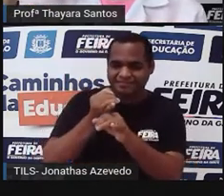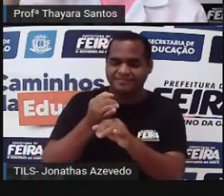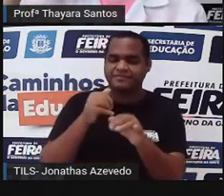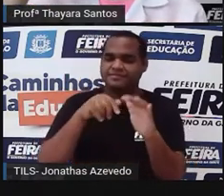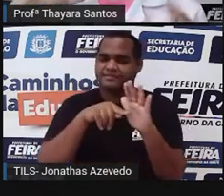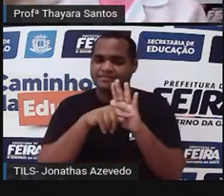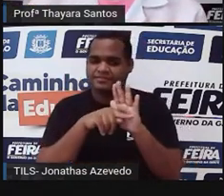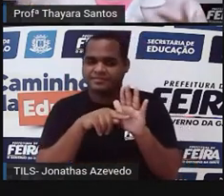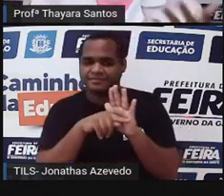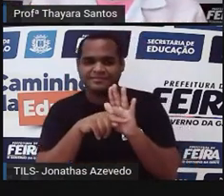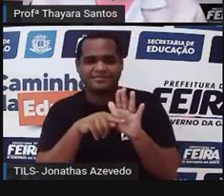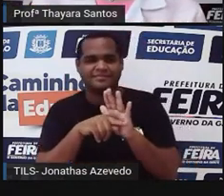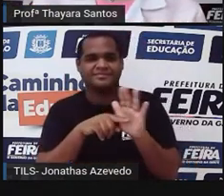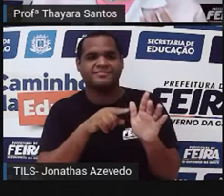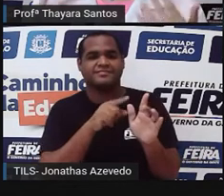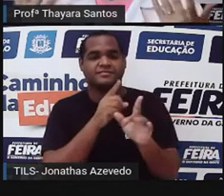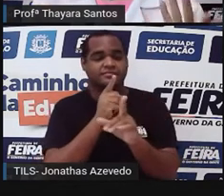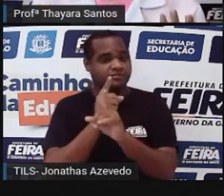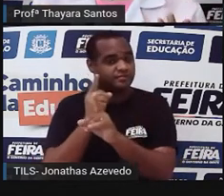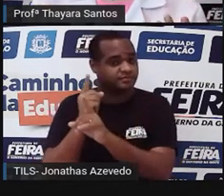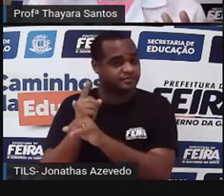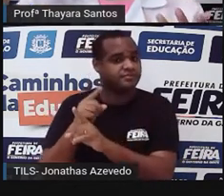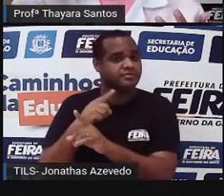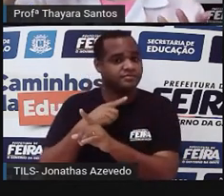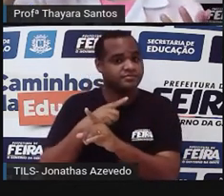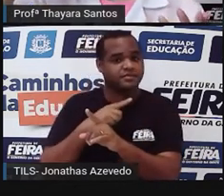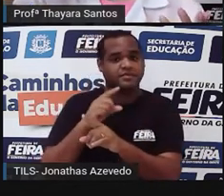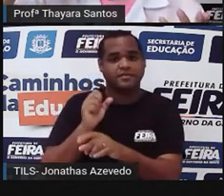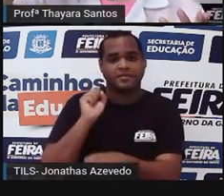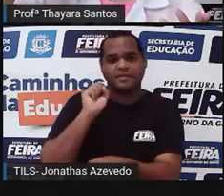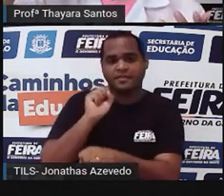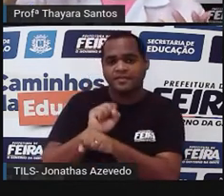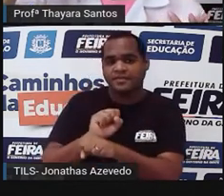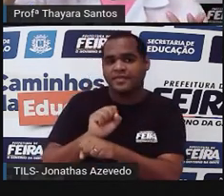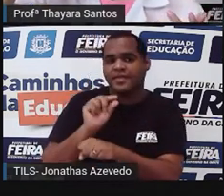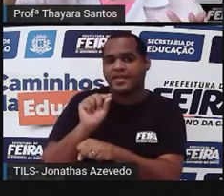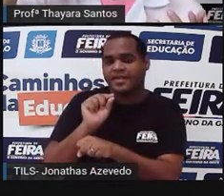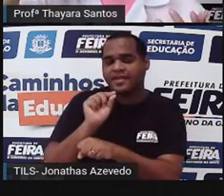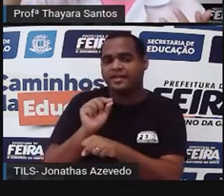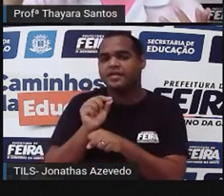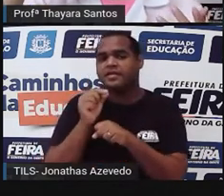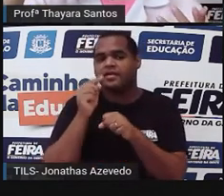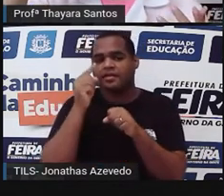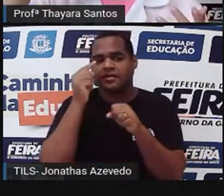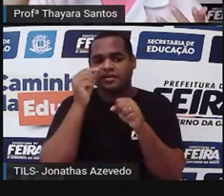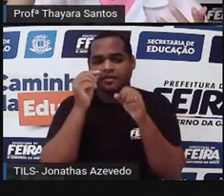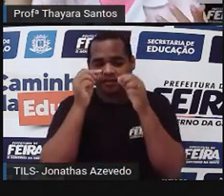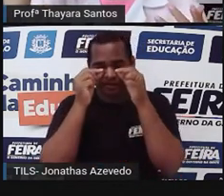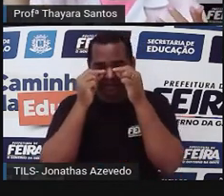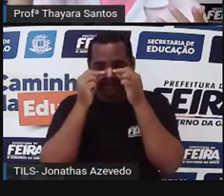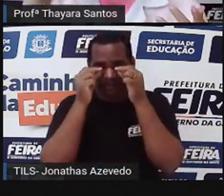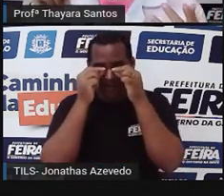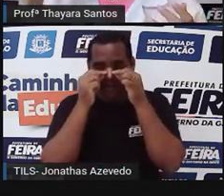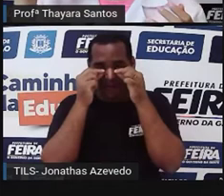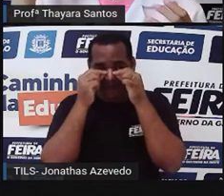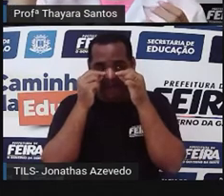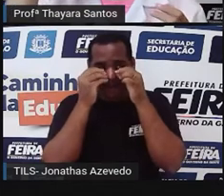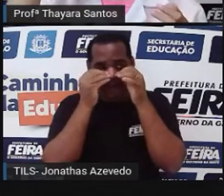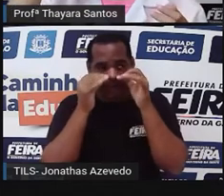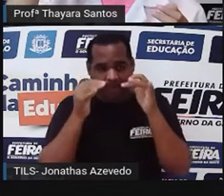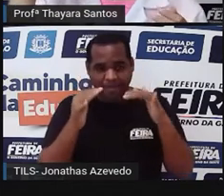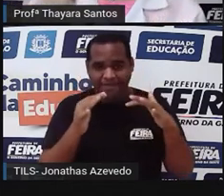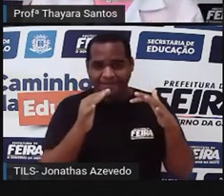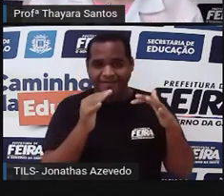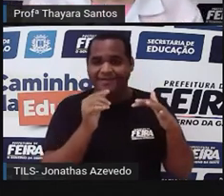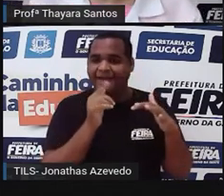Algumas vezes, essas aves marinhas, elas estão lá paradas e está saindo umas gotículas, tipo umas gotículasinhas. Só que,